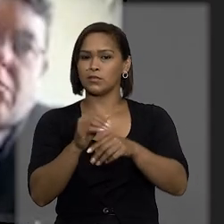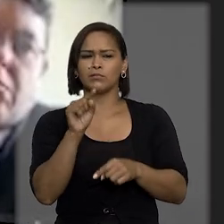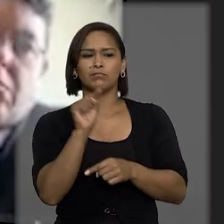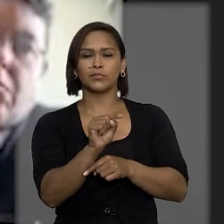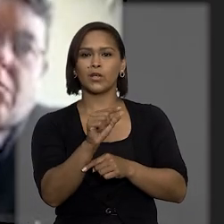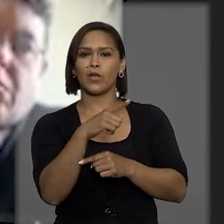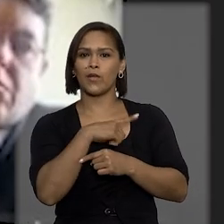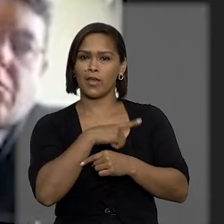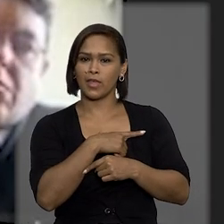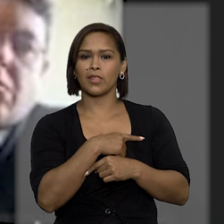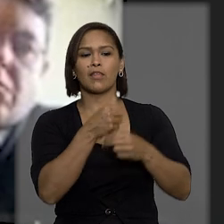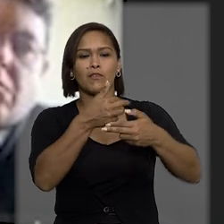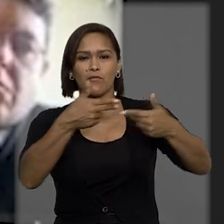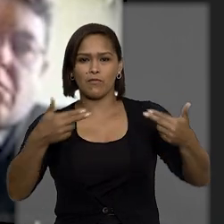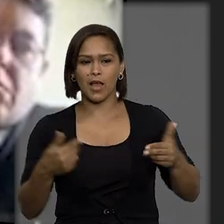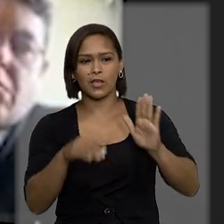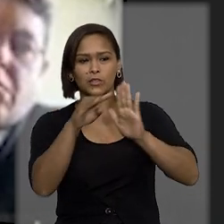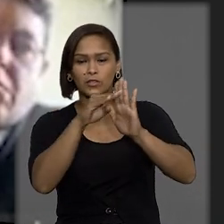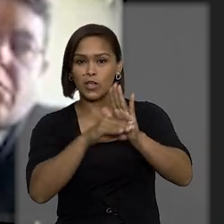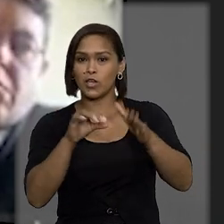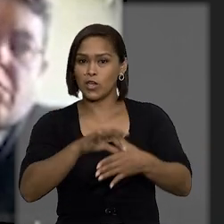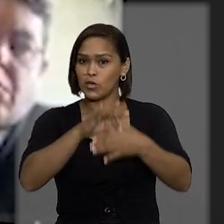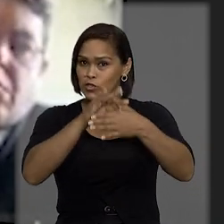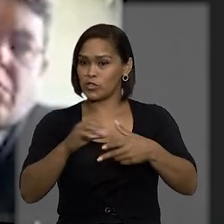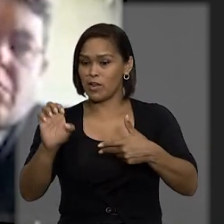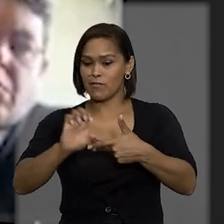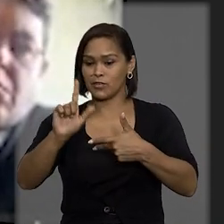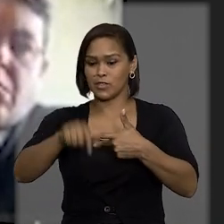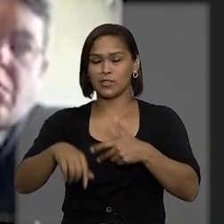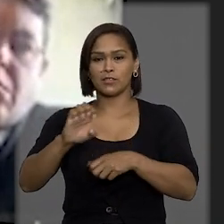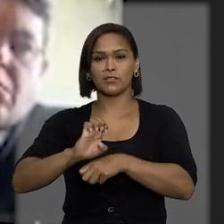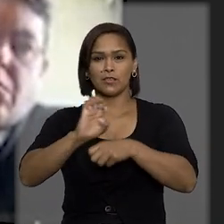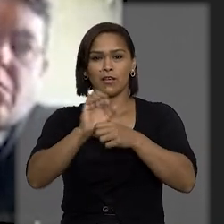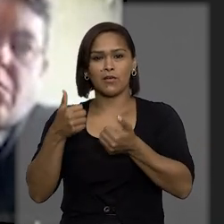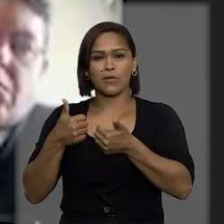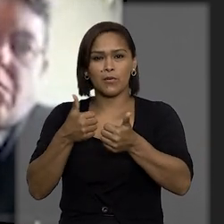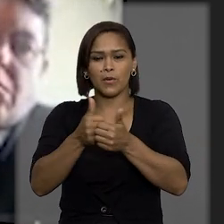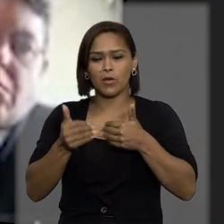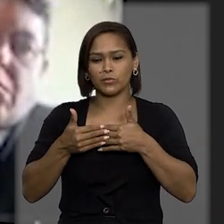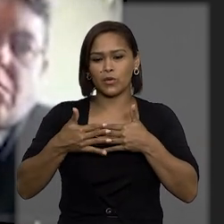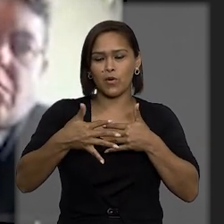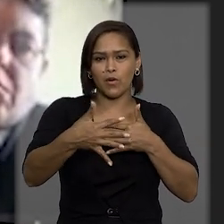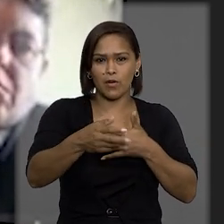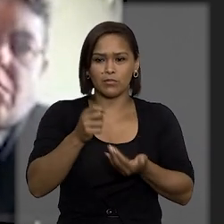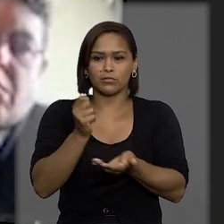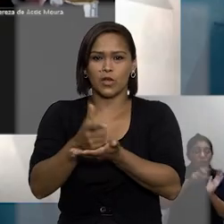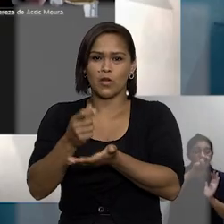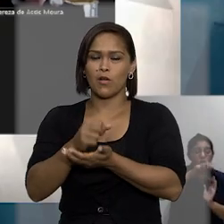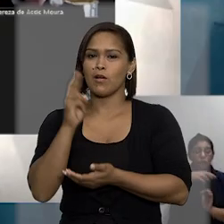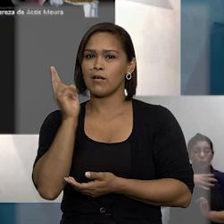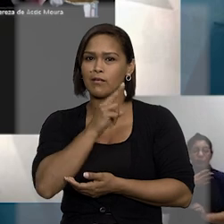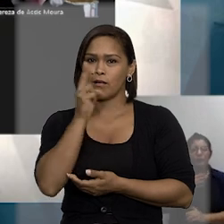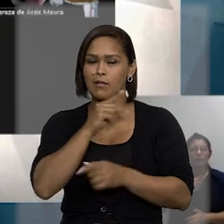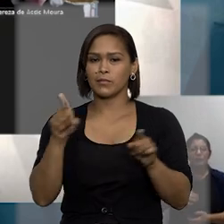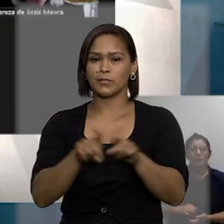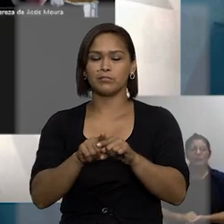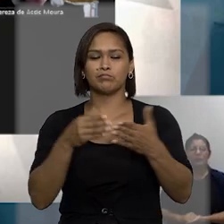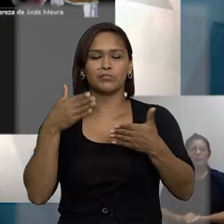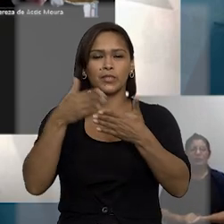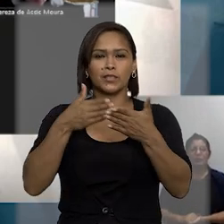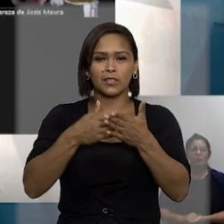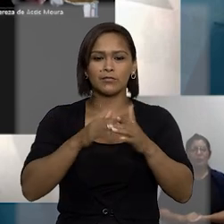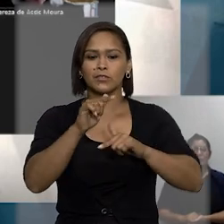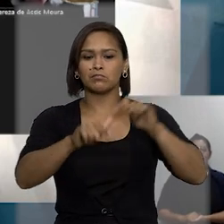há sim indícios efetivos de que o chefe do Executivo Estadual acompanhou o processo de compra emergencial e interferiu